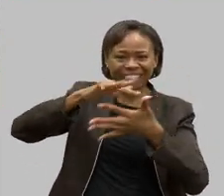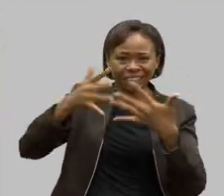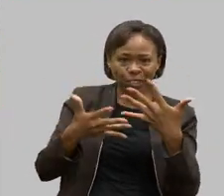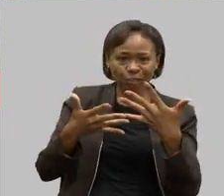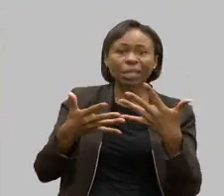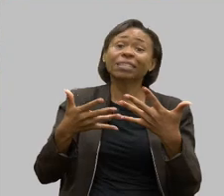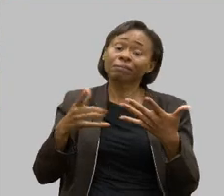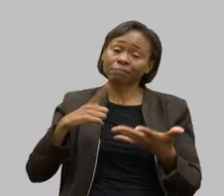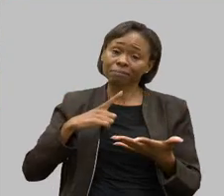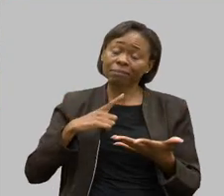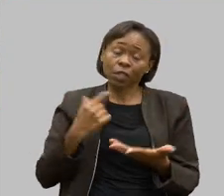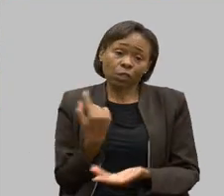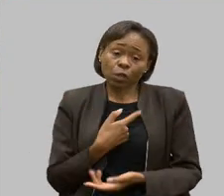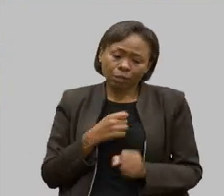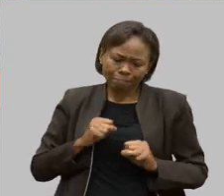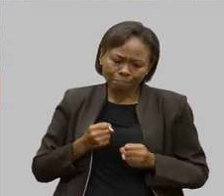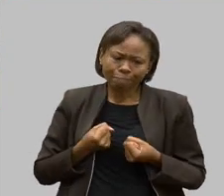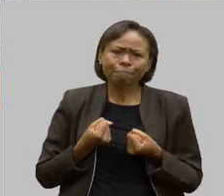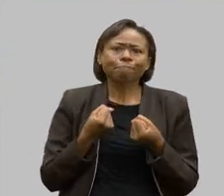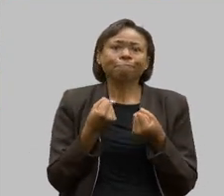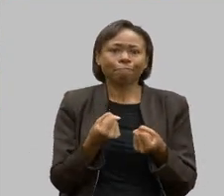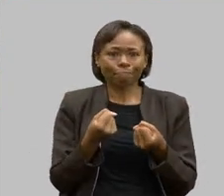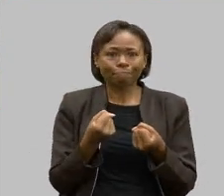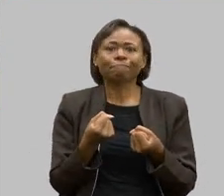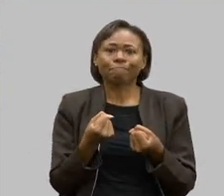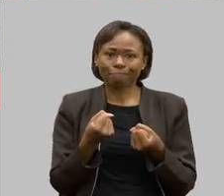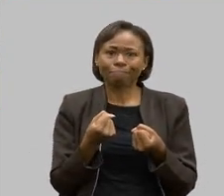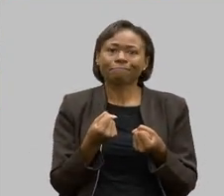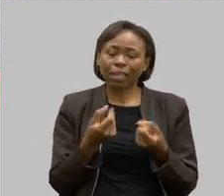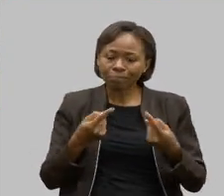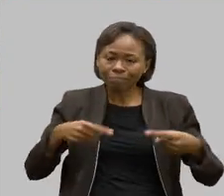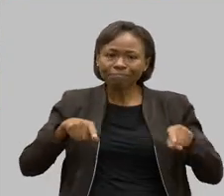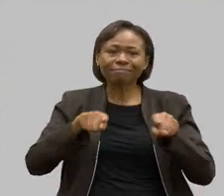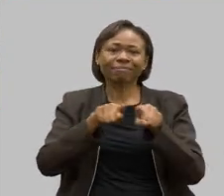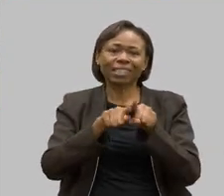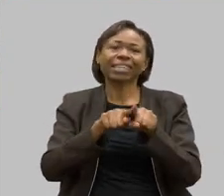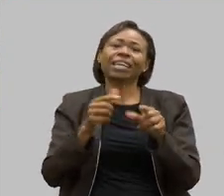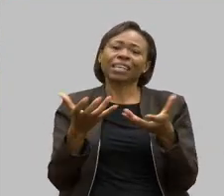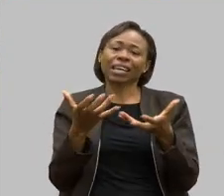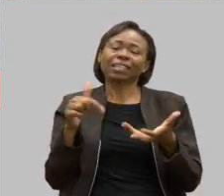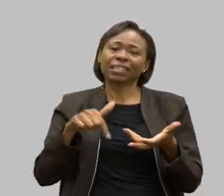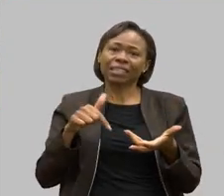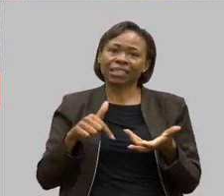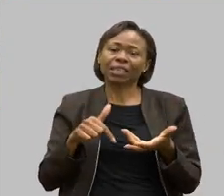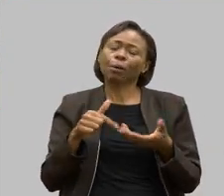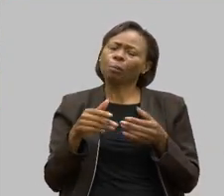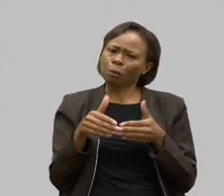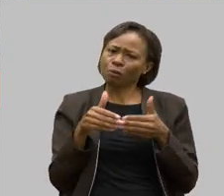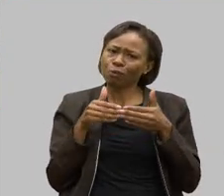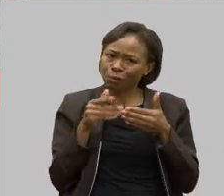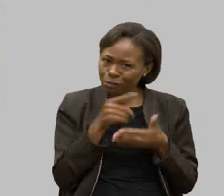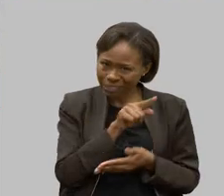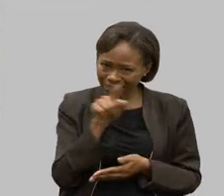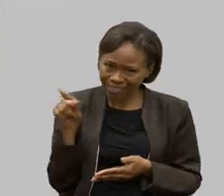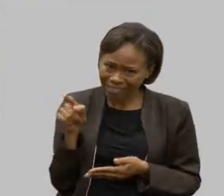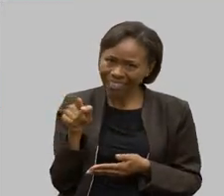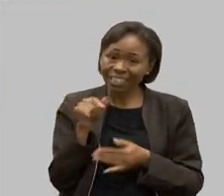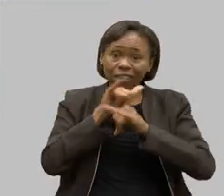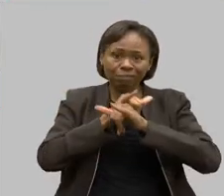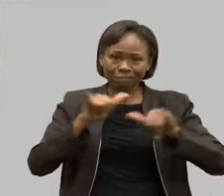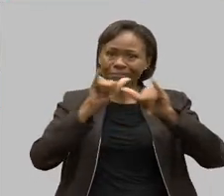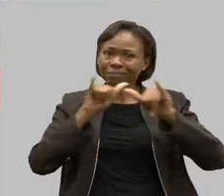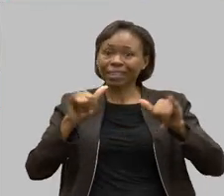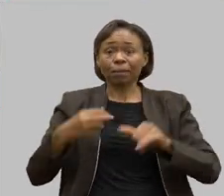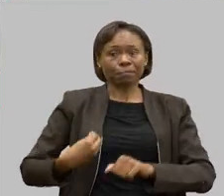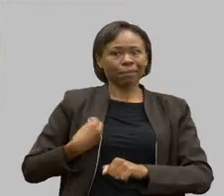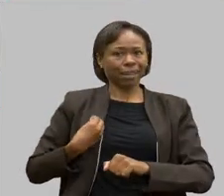causa de sermos parceiros na luta anticapacitista. Então, gostaria muito de contar com essa divulgação de vocês, com essa presença de vocês